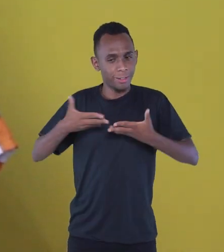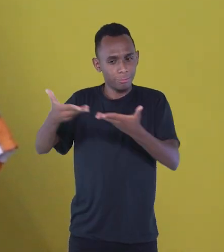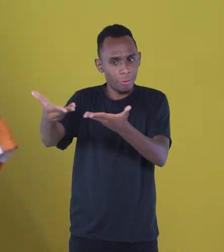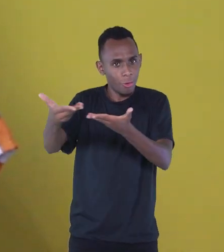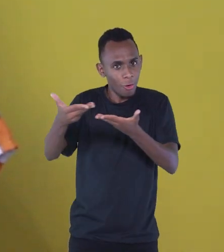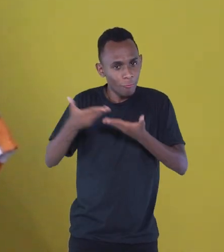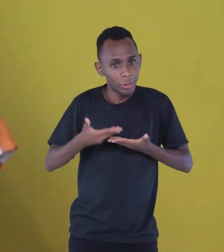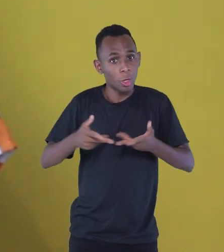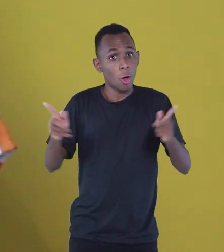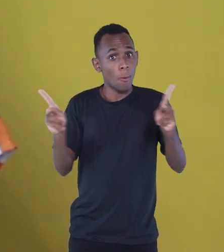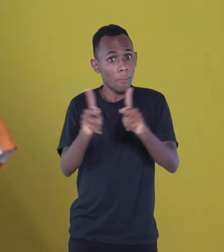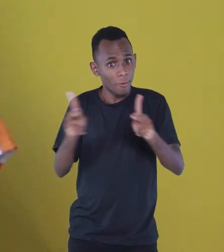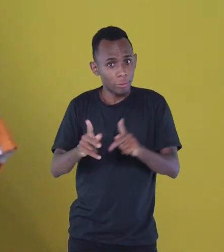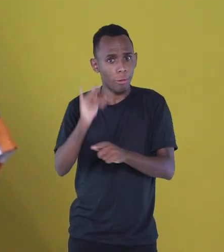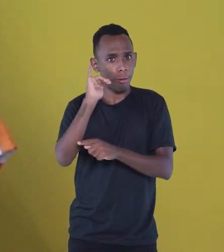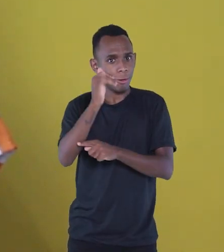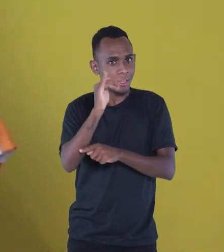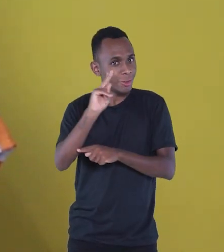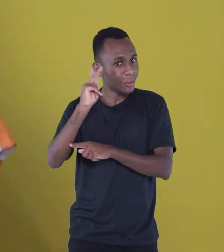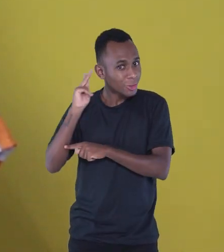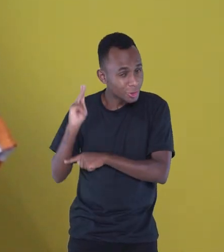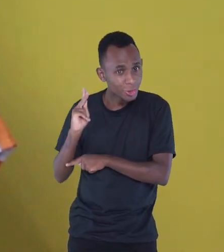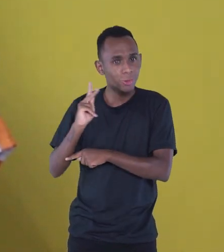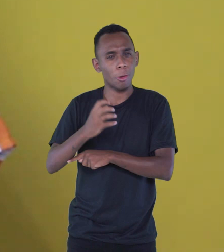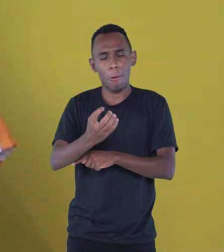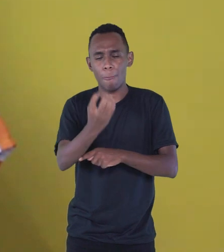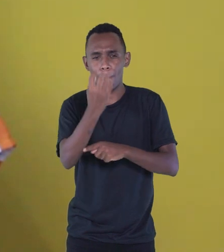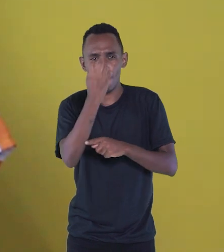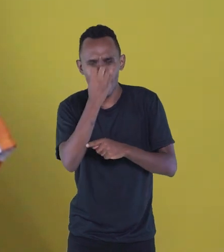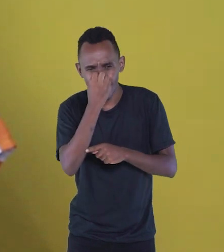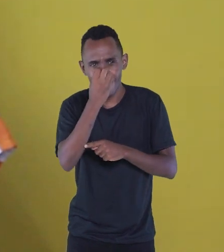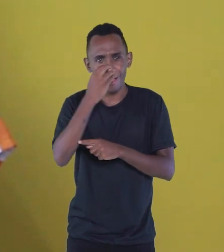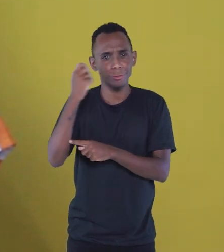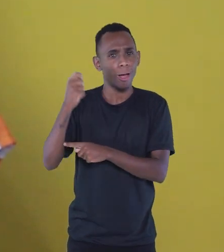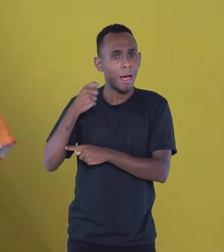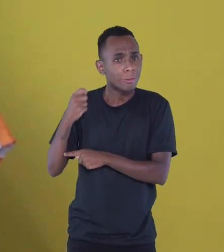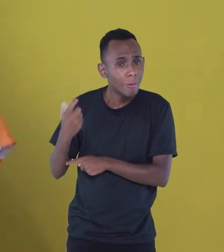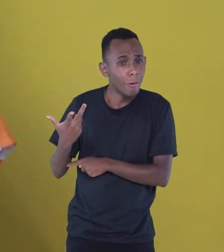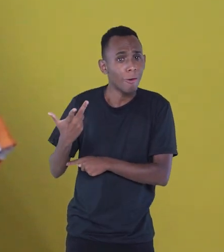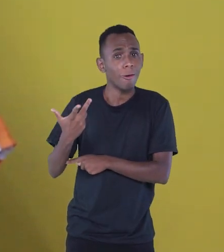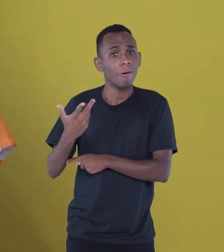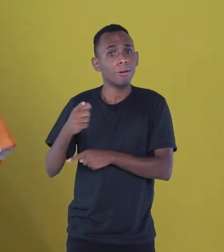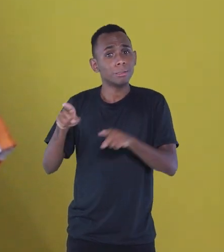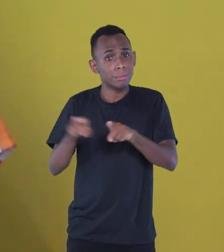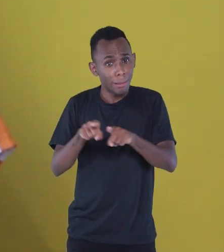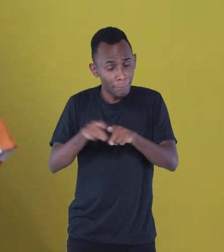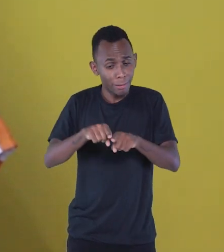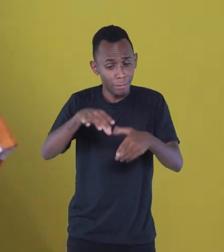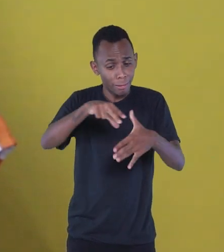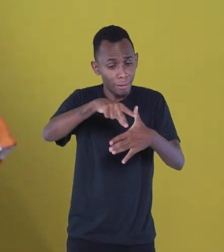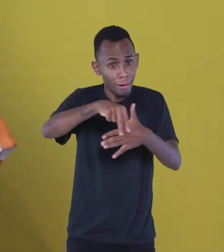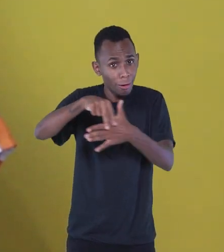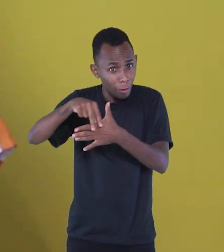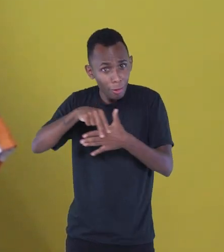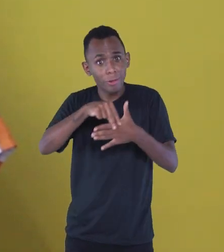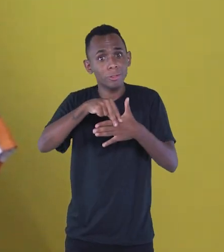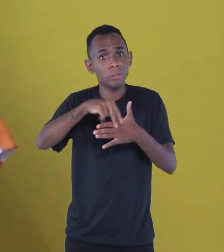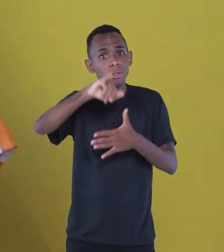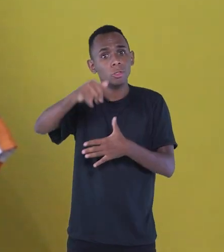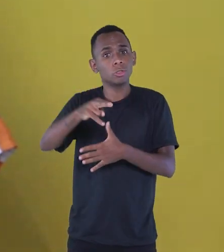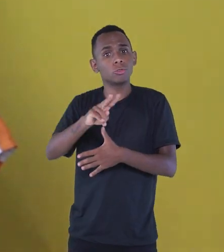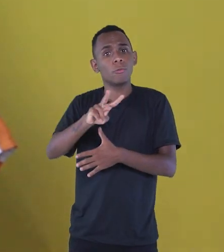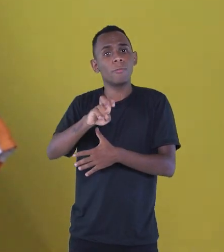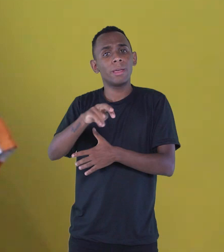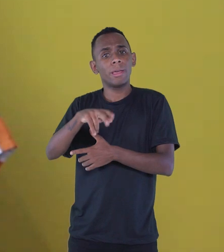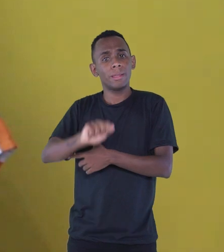receber o professor, contador de histórias, palhaço, ator, cordelista, Juvenal